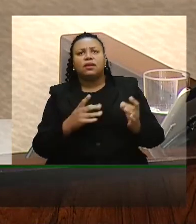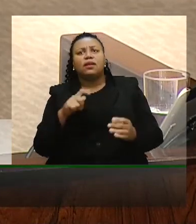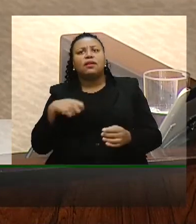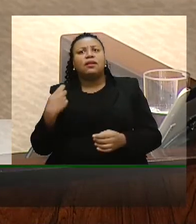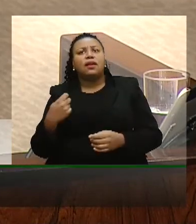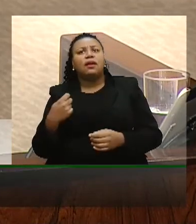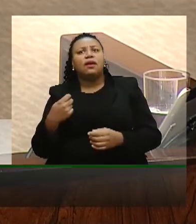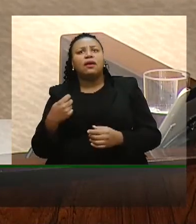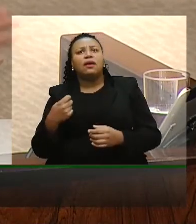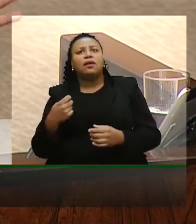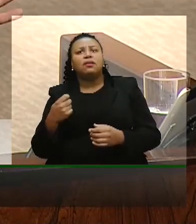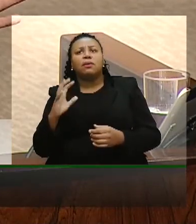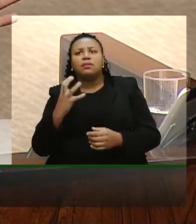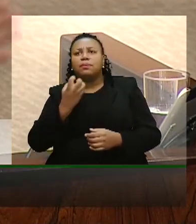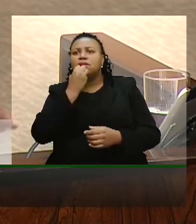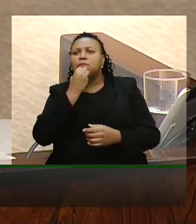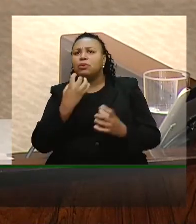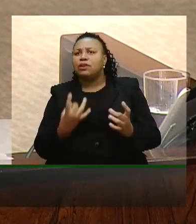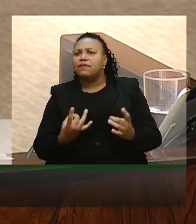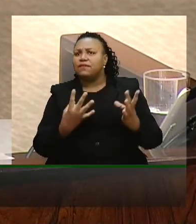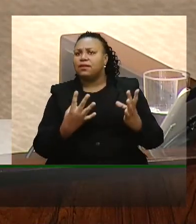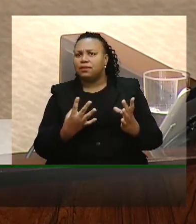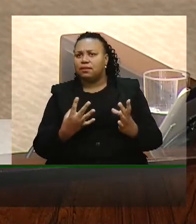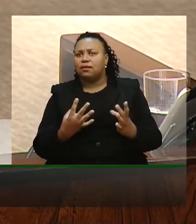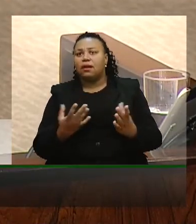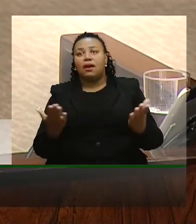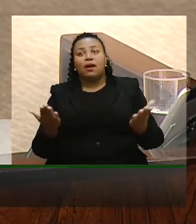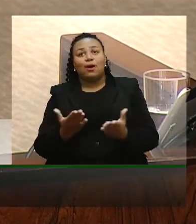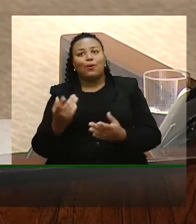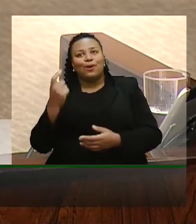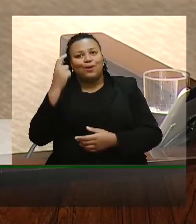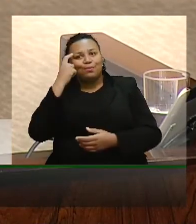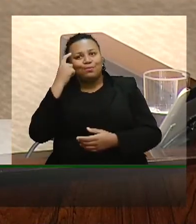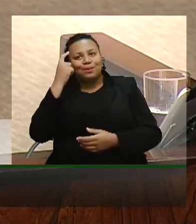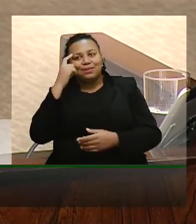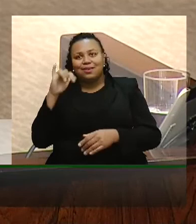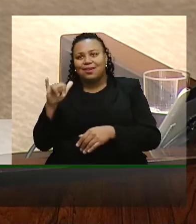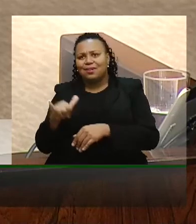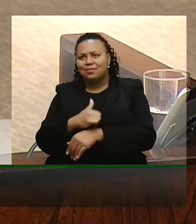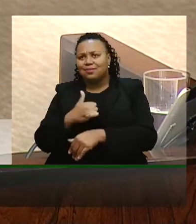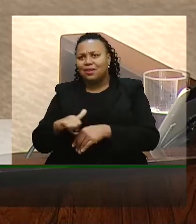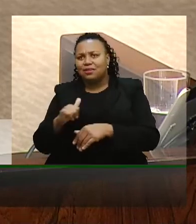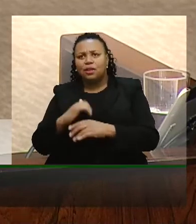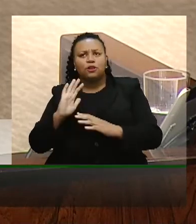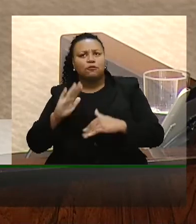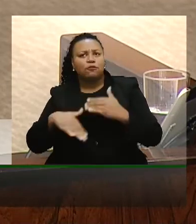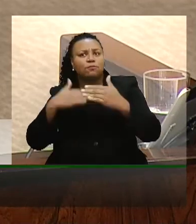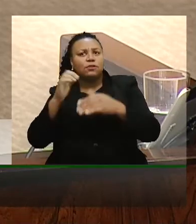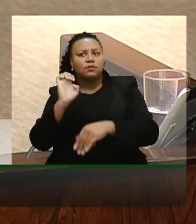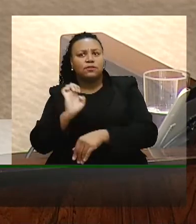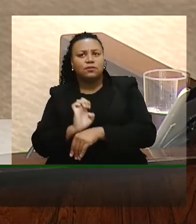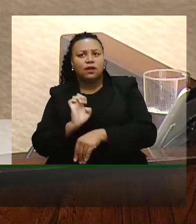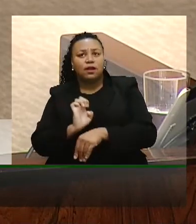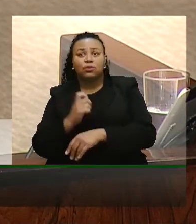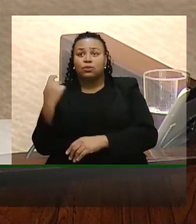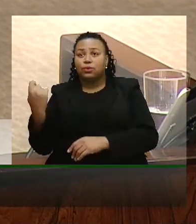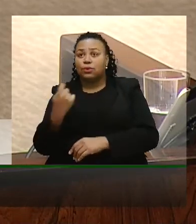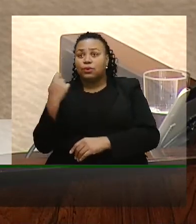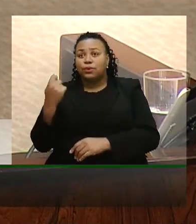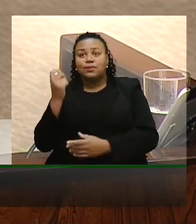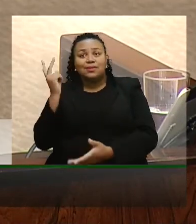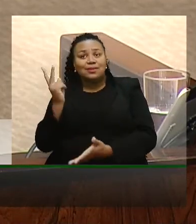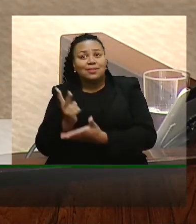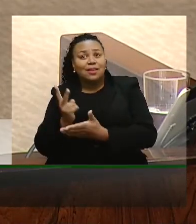que não vai lá e não coloca o patrimônio ao mesmo não precisa agora pensar a estratégia de desenvolvimento do estado o estado do Rio Grande do Sul